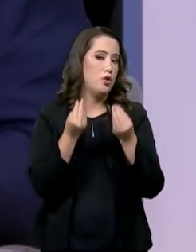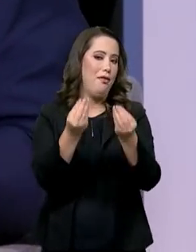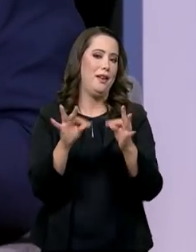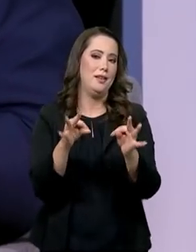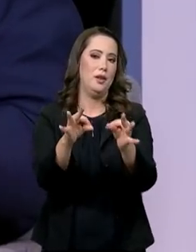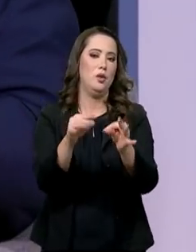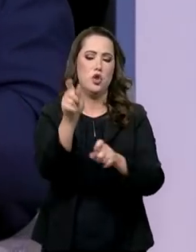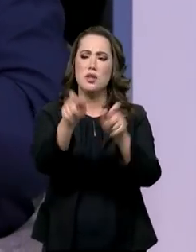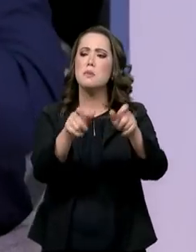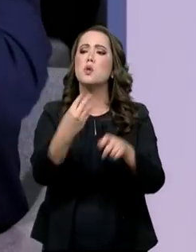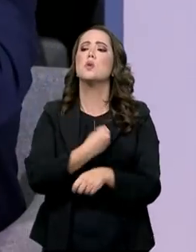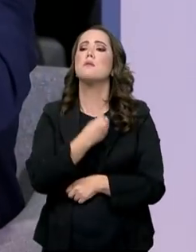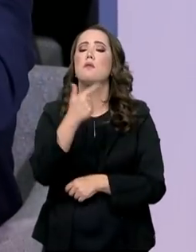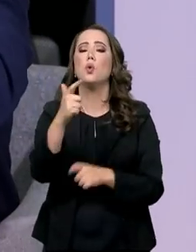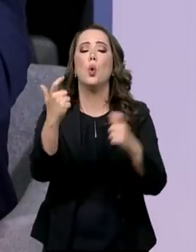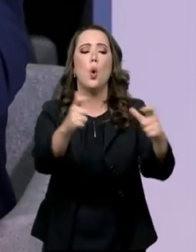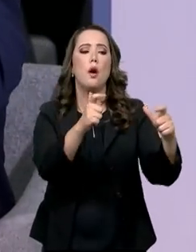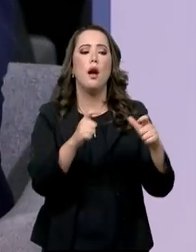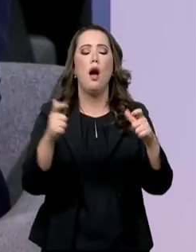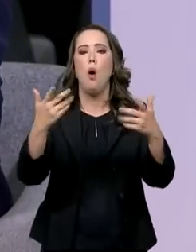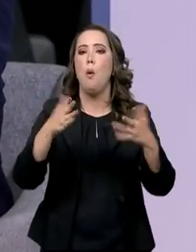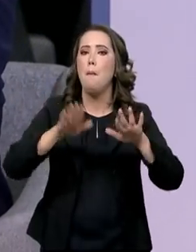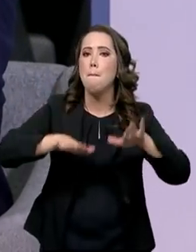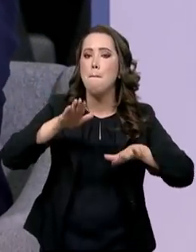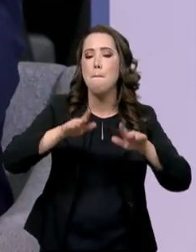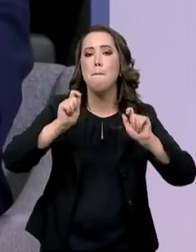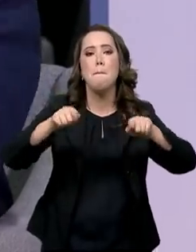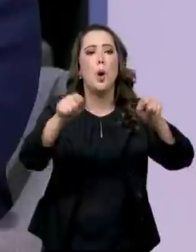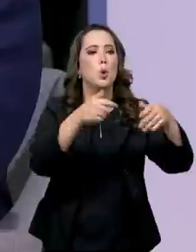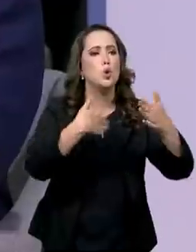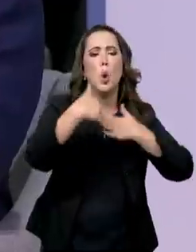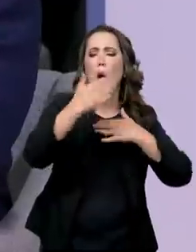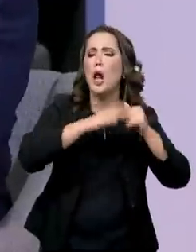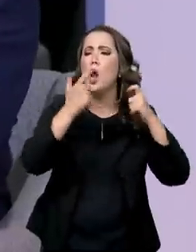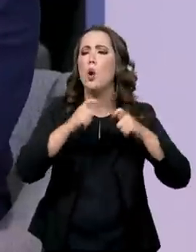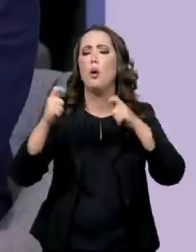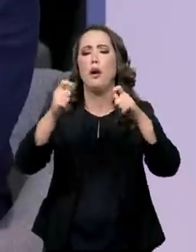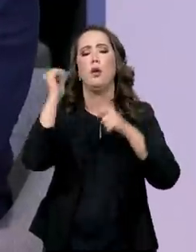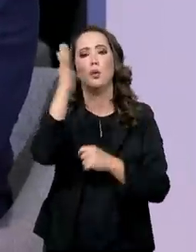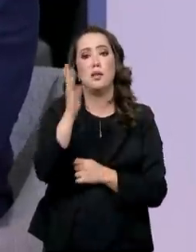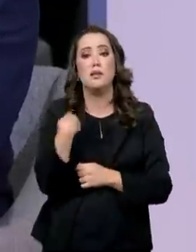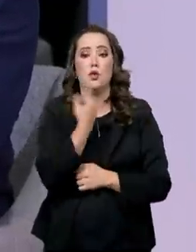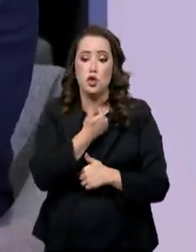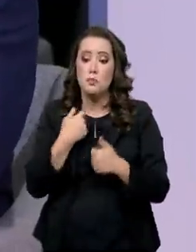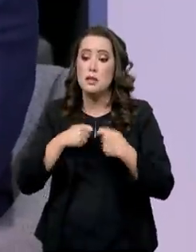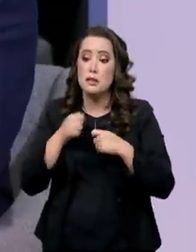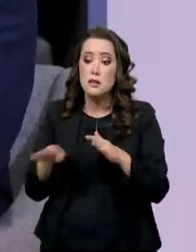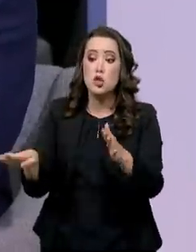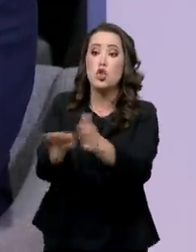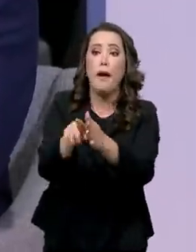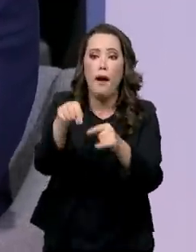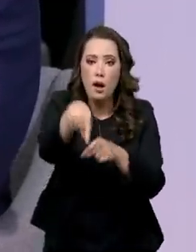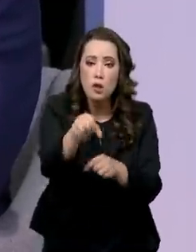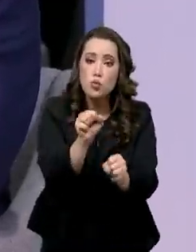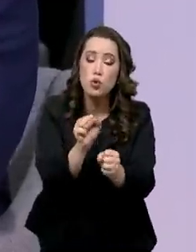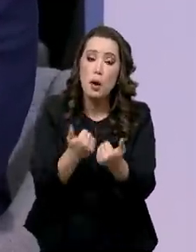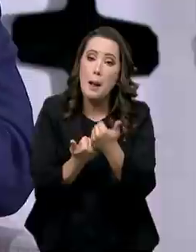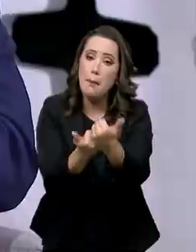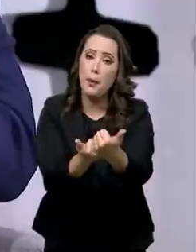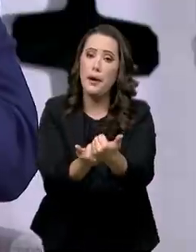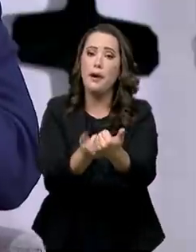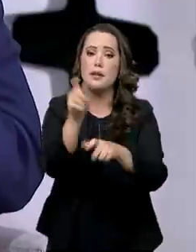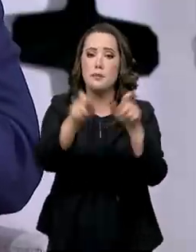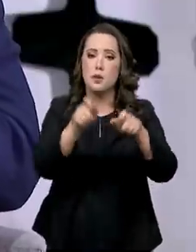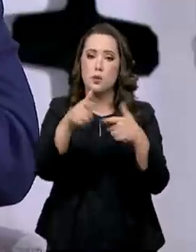ser no centro de São Paulo, pode ser em Tefé, pode ser em UALPES, onde for no Brasil. A gente tem que chegar lá e ajudar as pessoas. Então, aí entram